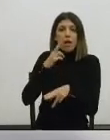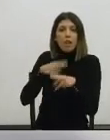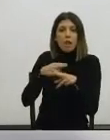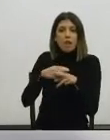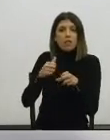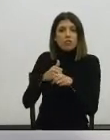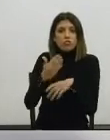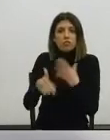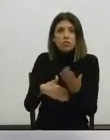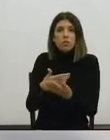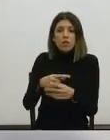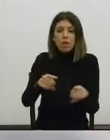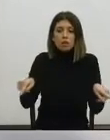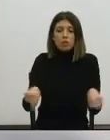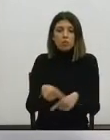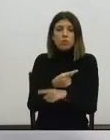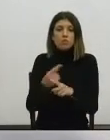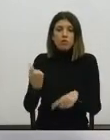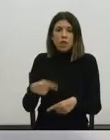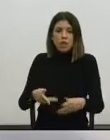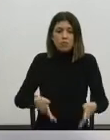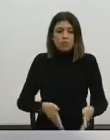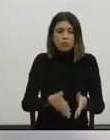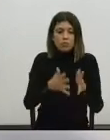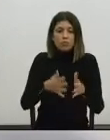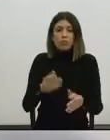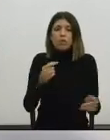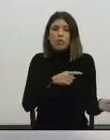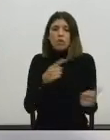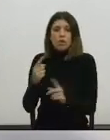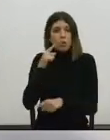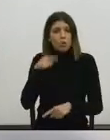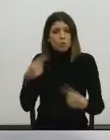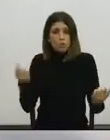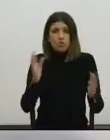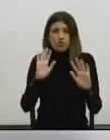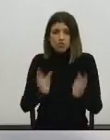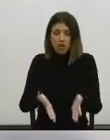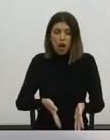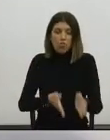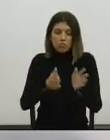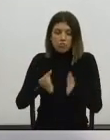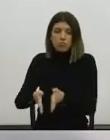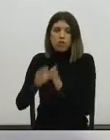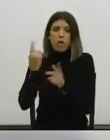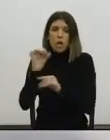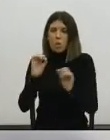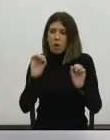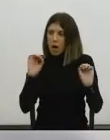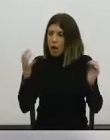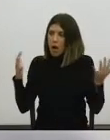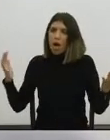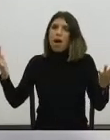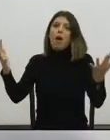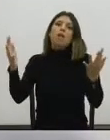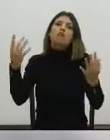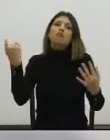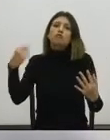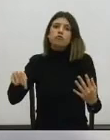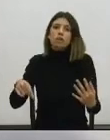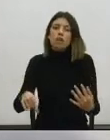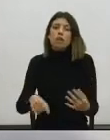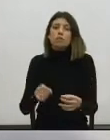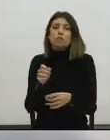mas uma continuidade no espaço também, porque nós já temos vias para transporte público segregadas e alguma arborização e renaturalização